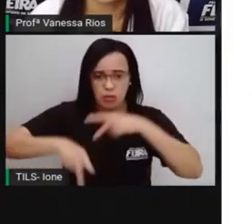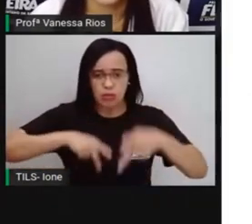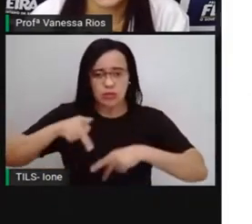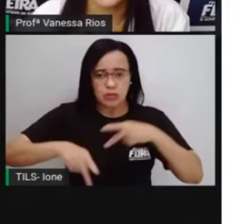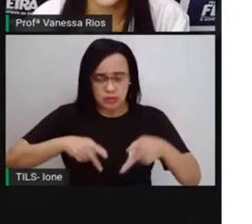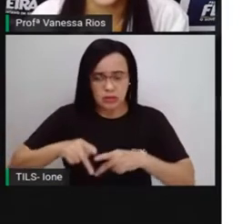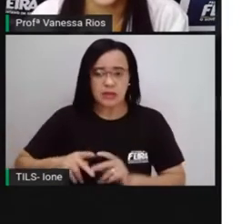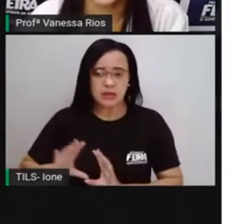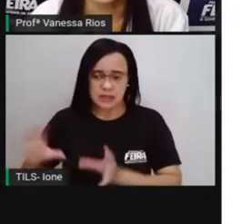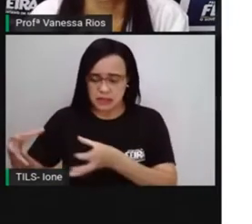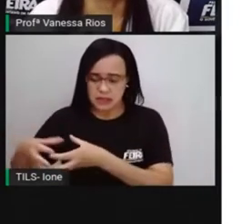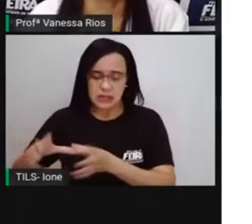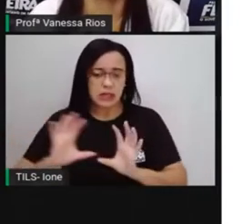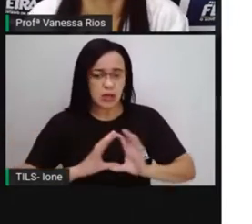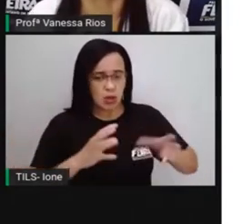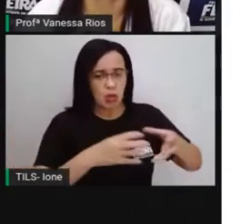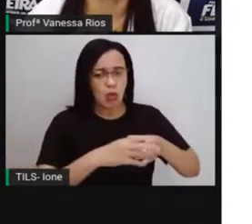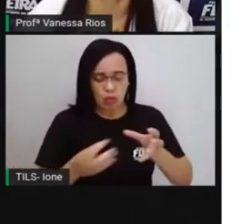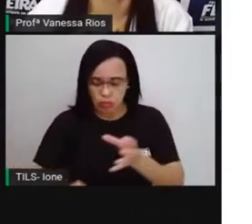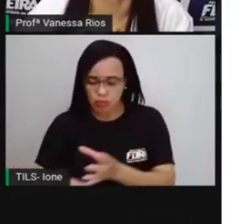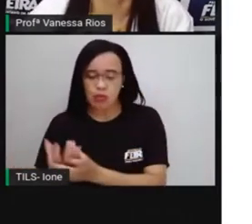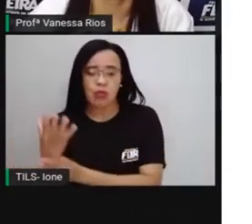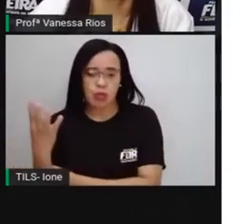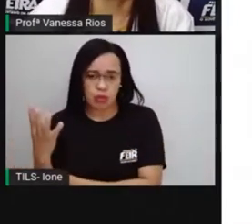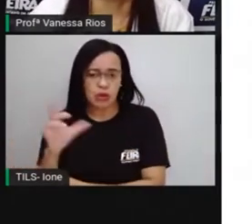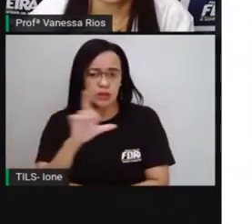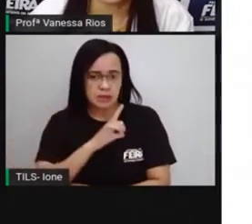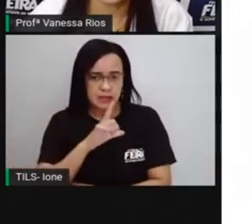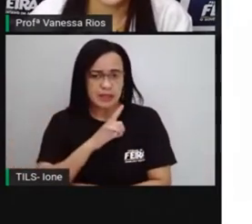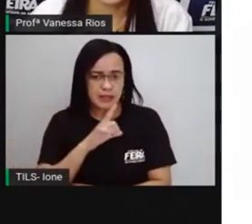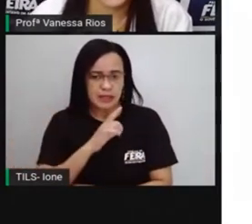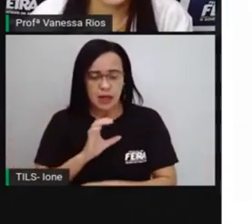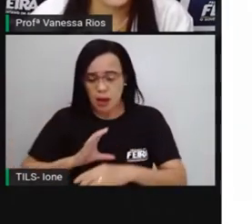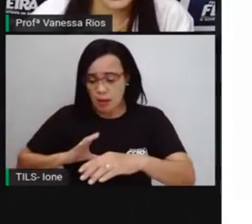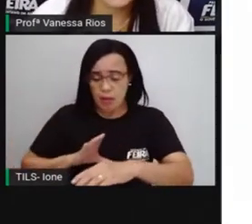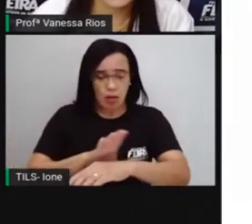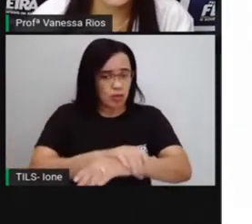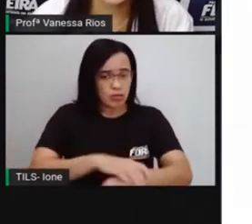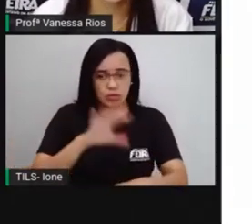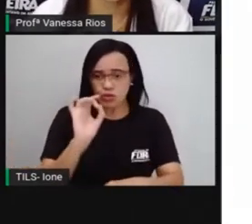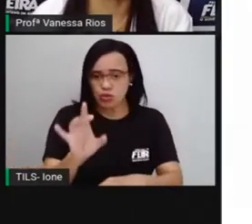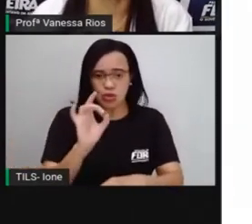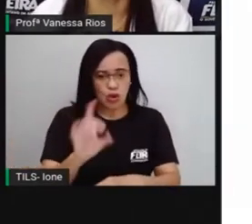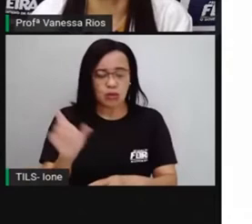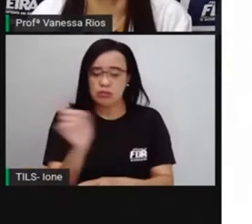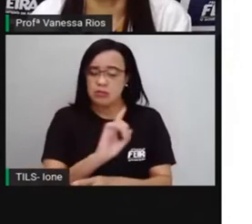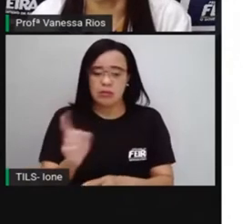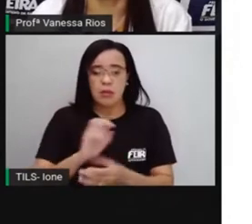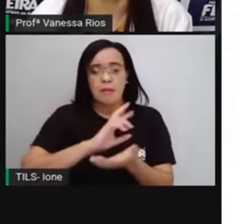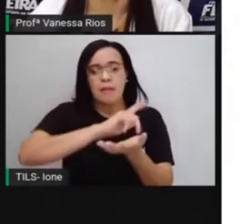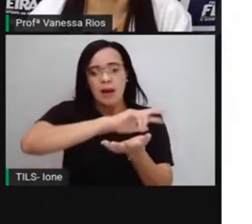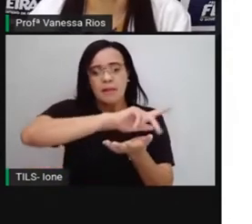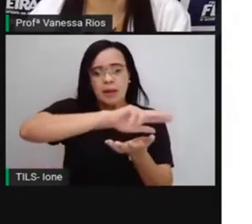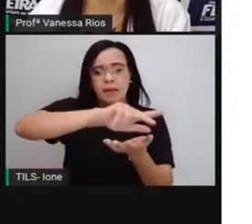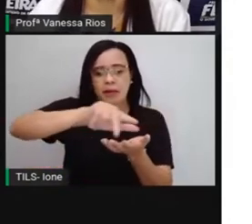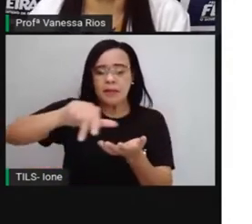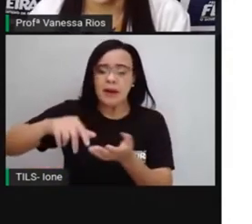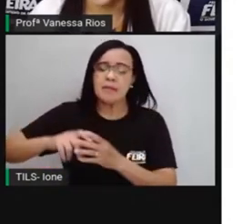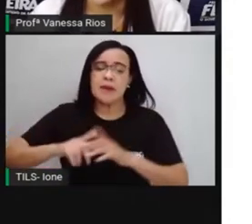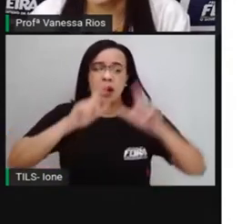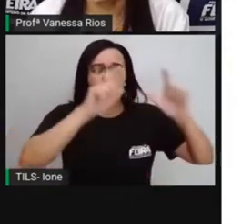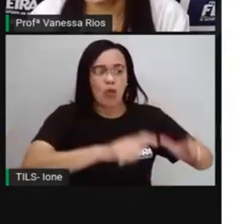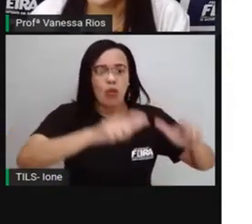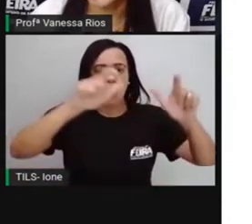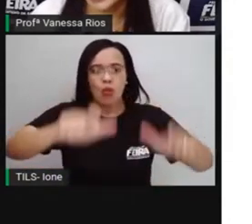começaram a existir, não existia só a colônia portuguesa aí no Brasil, existia a colônia portuguesa em outros